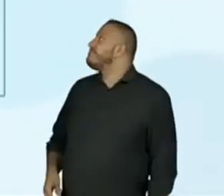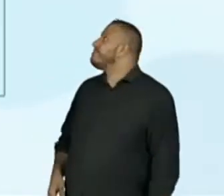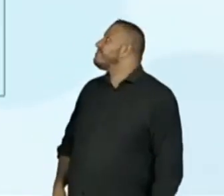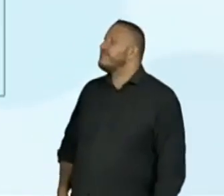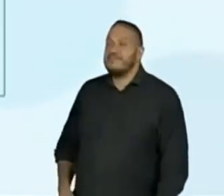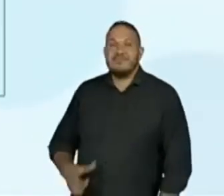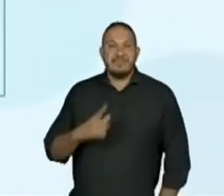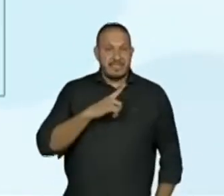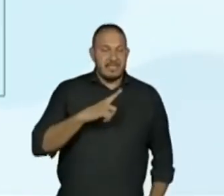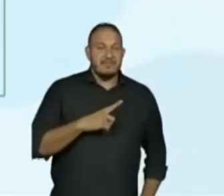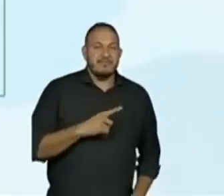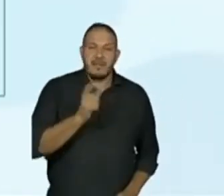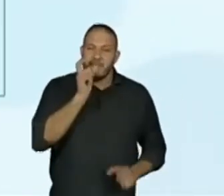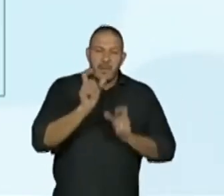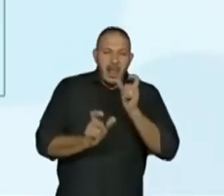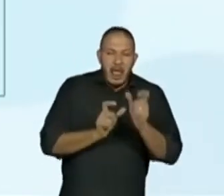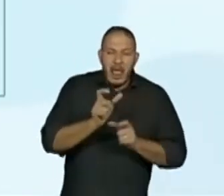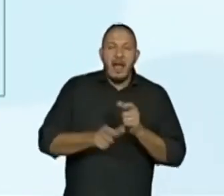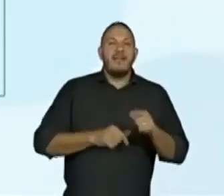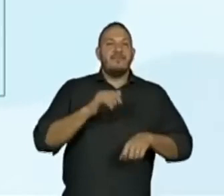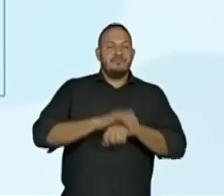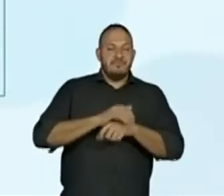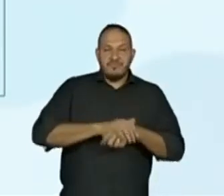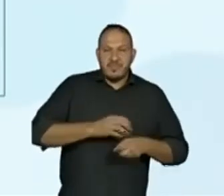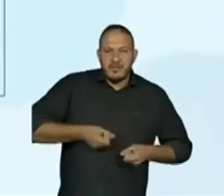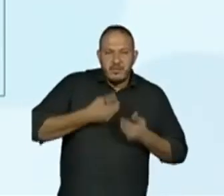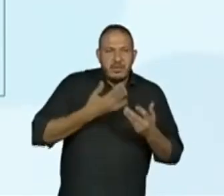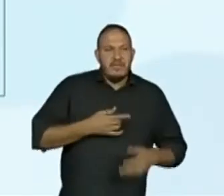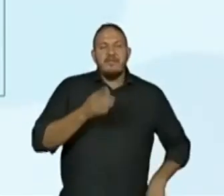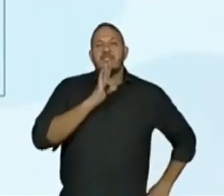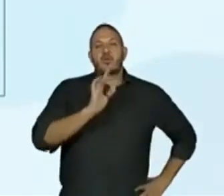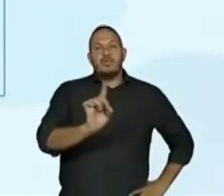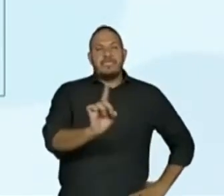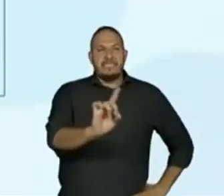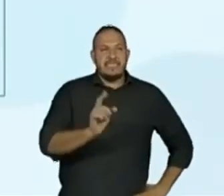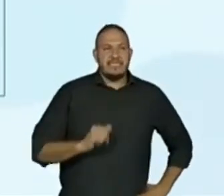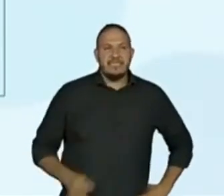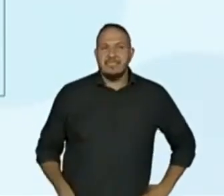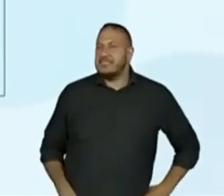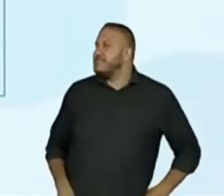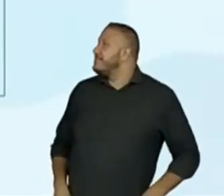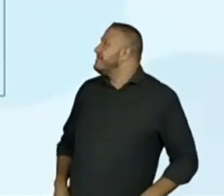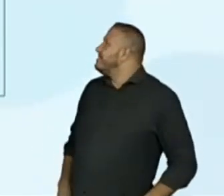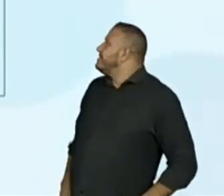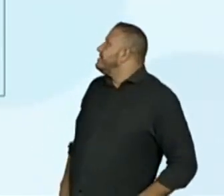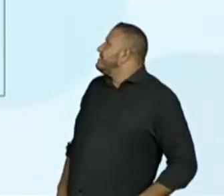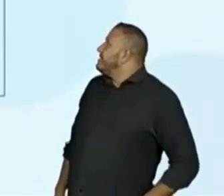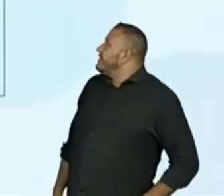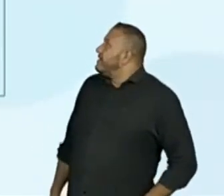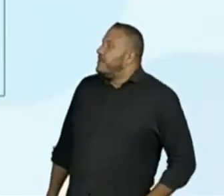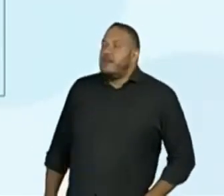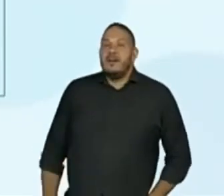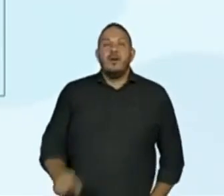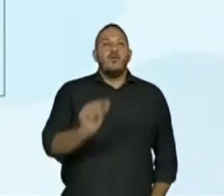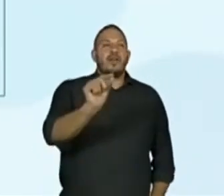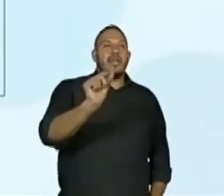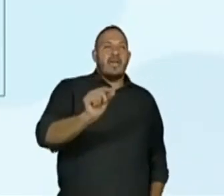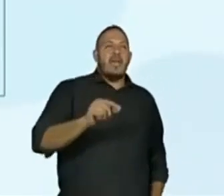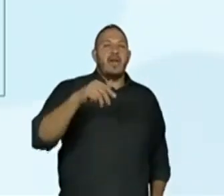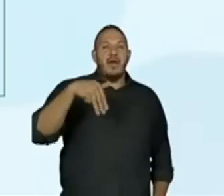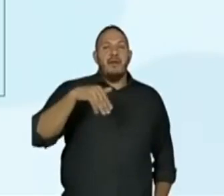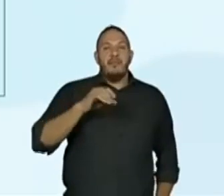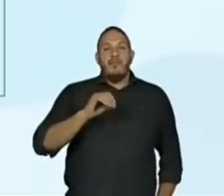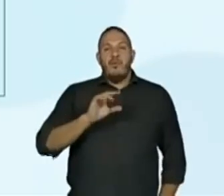palavras do poema que vocês não conhecem? Vamos desvendar. O que é mocho